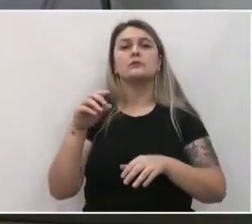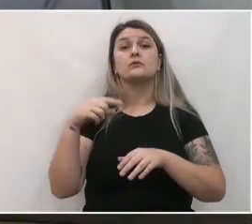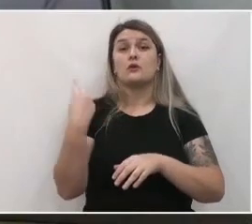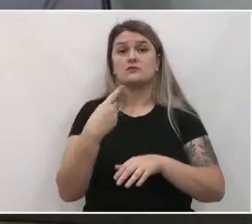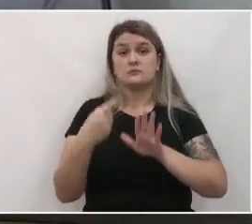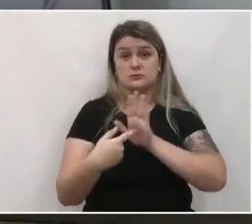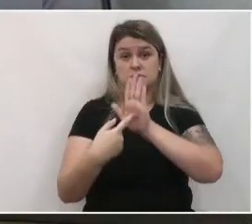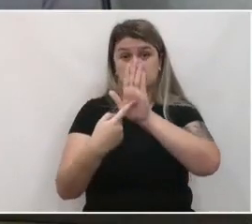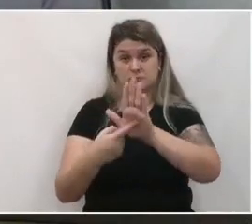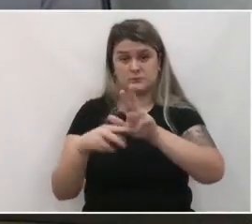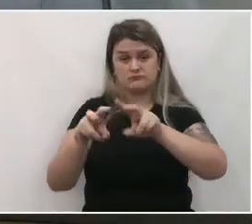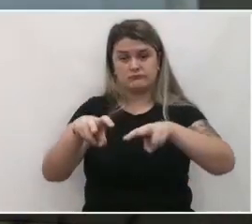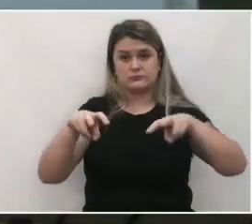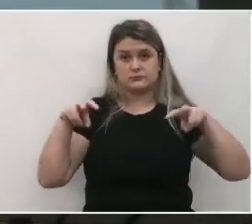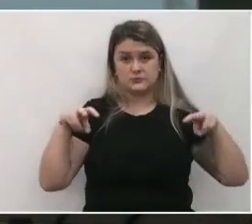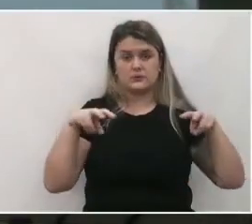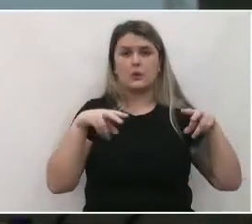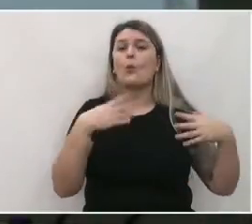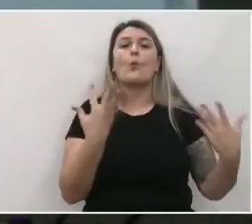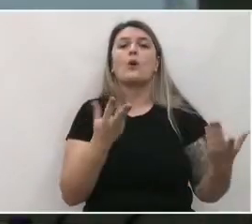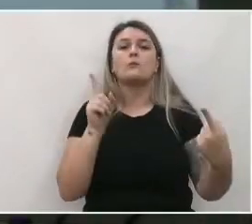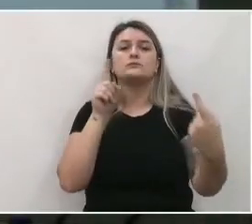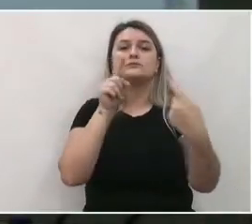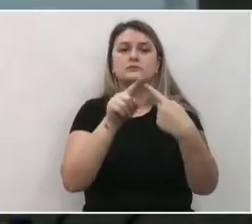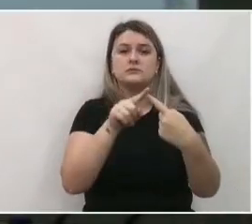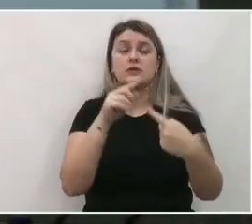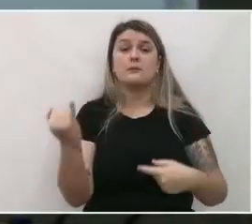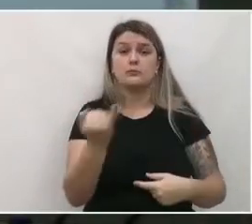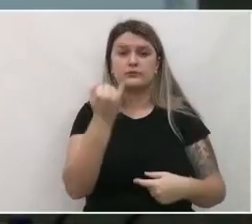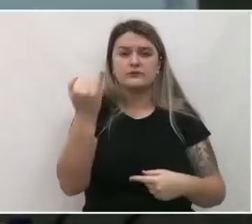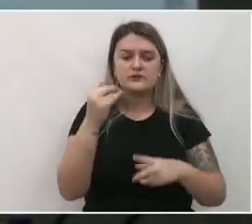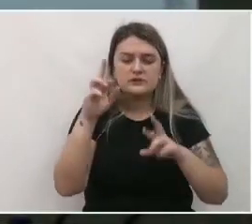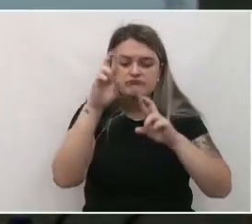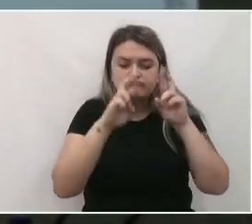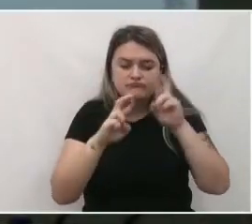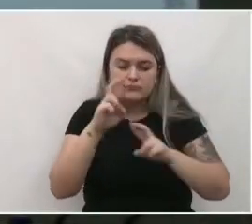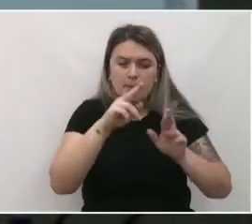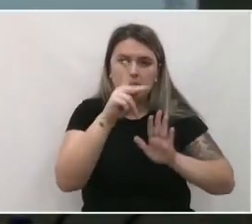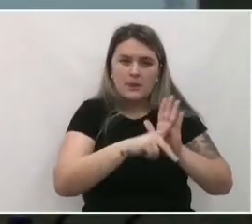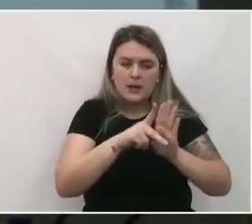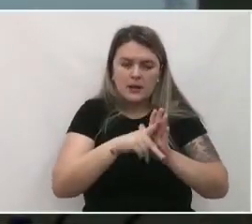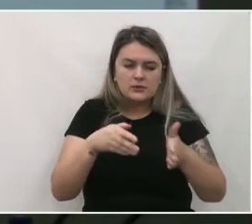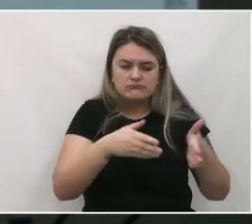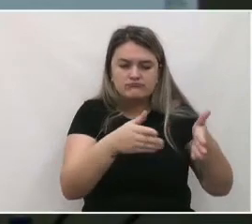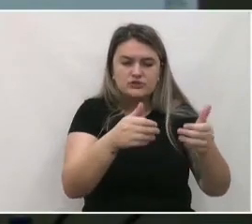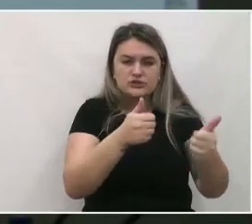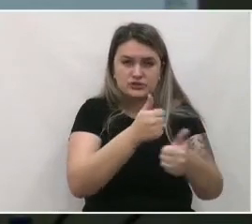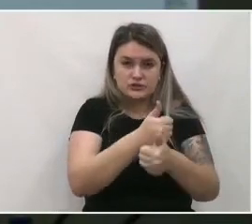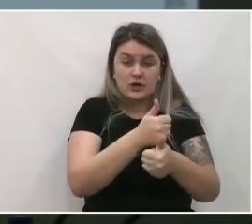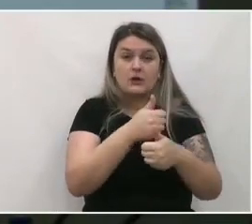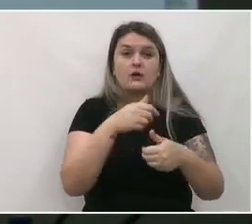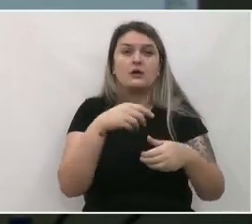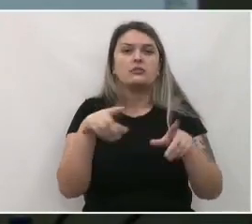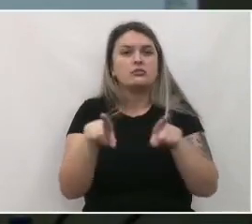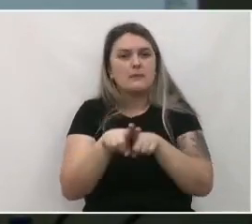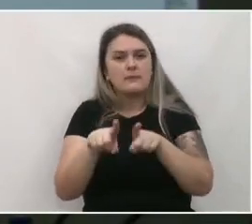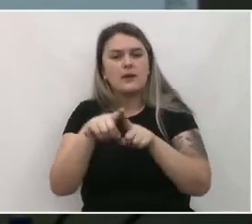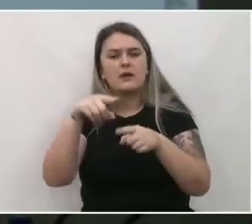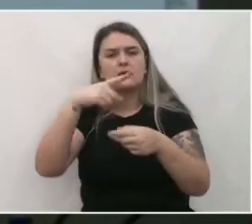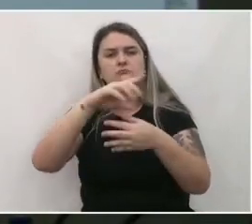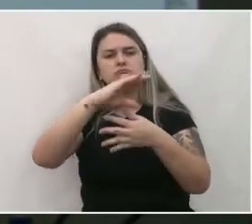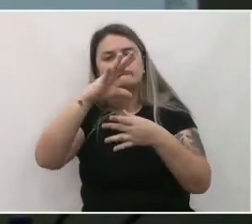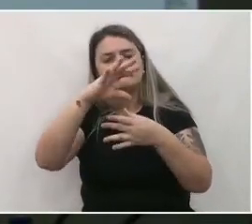apresentar nessa audiência são os objetivos e a importância da revisão do Plano Diretor, a contestabilização legal, a